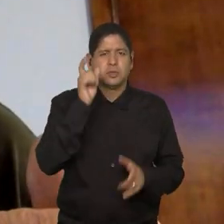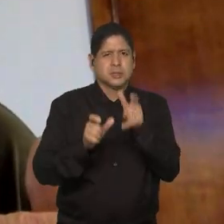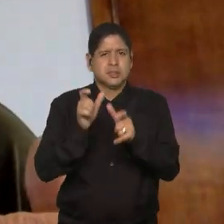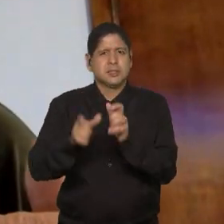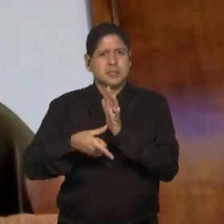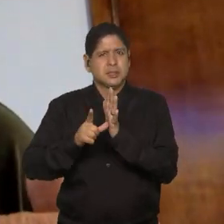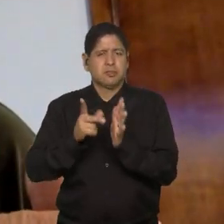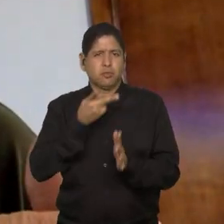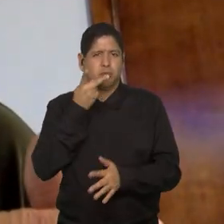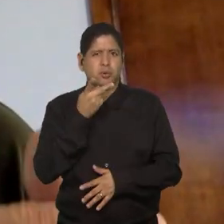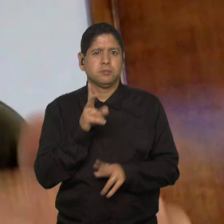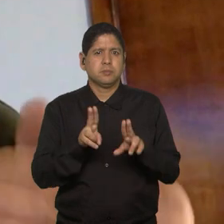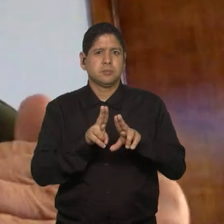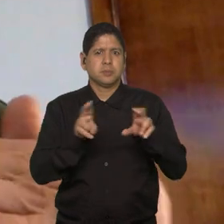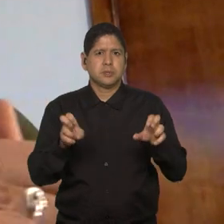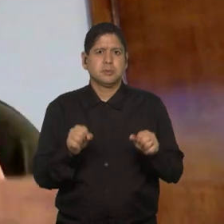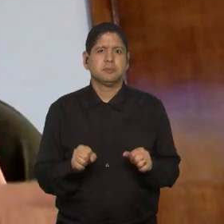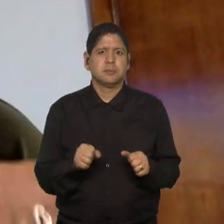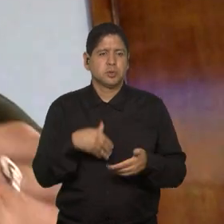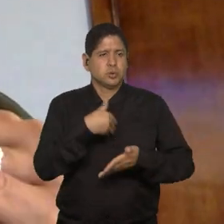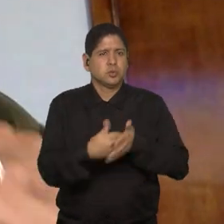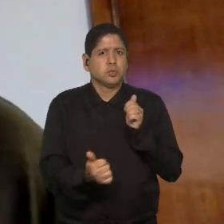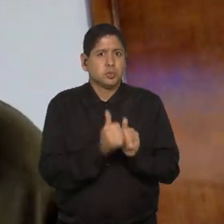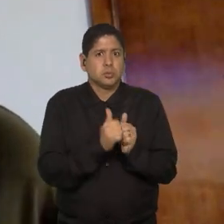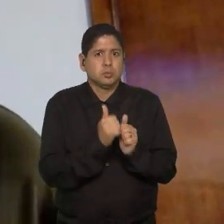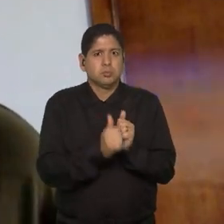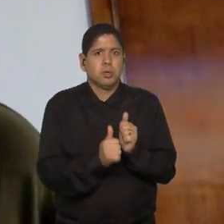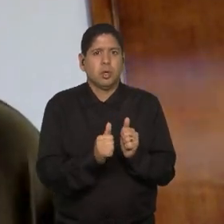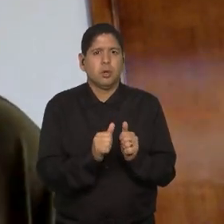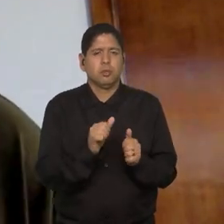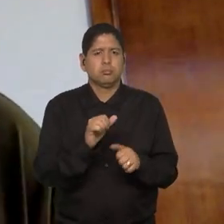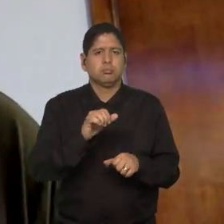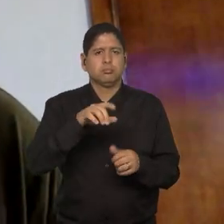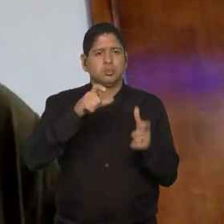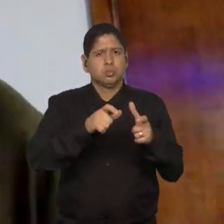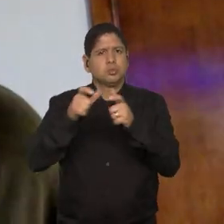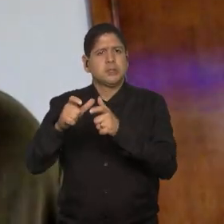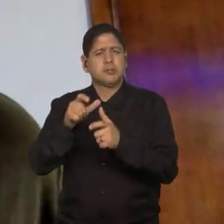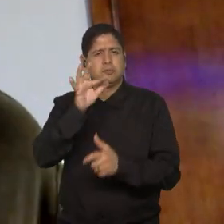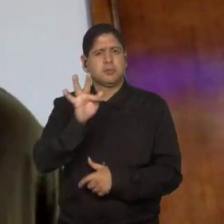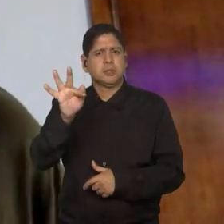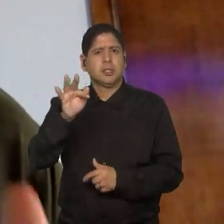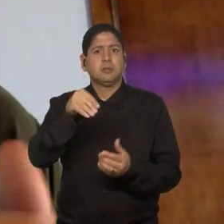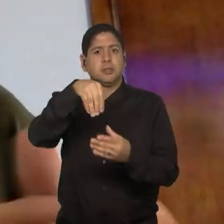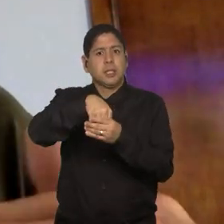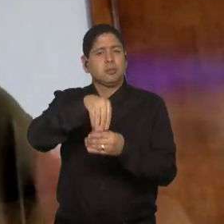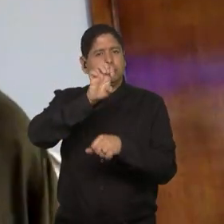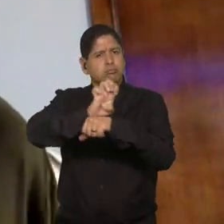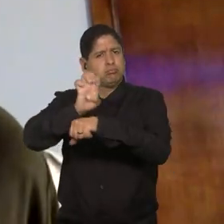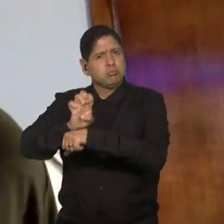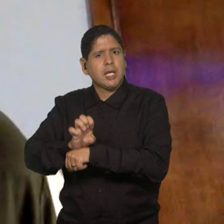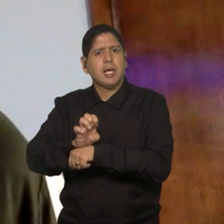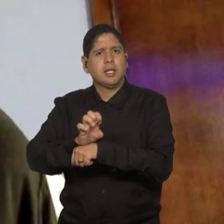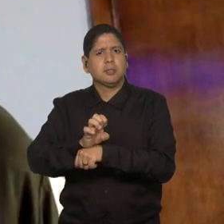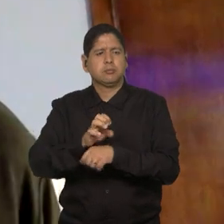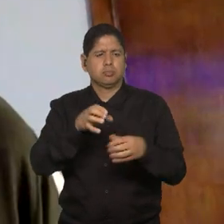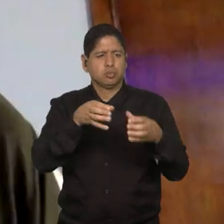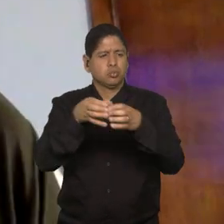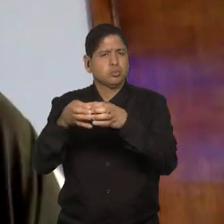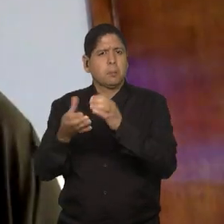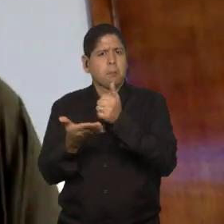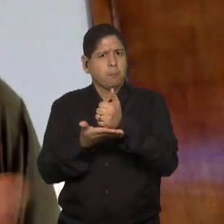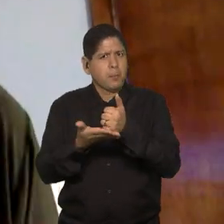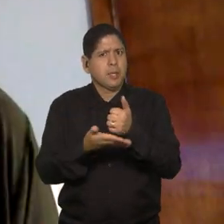é a questão do futebol nas federações do futebol feminino, nos estados, das categorias de base,